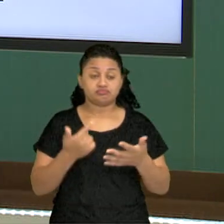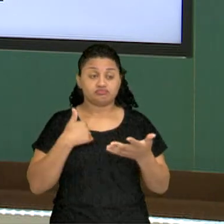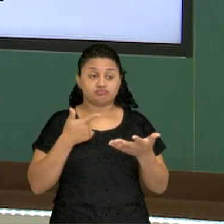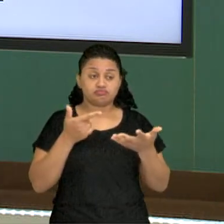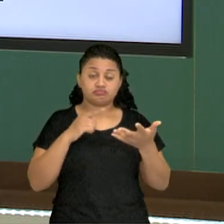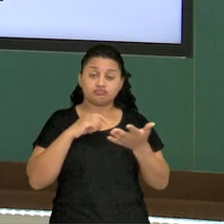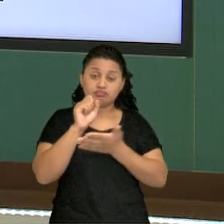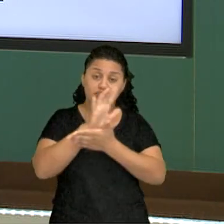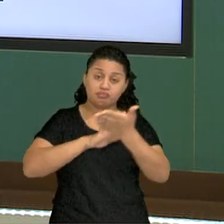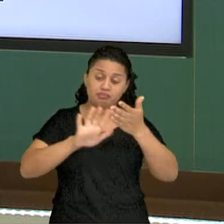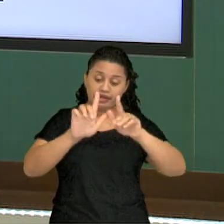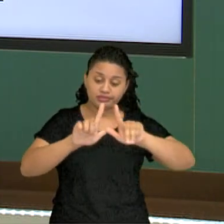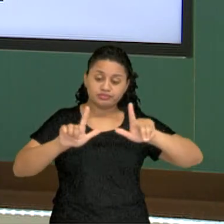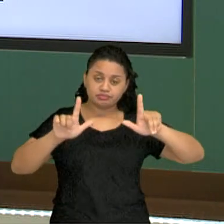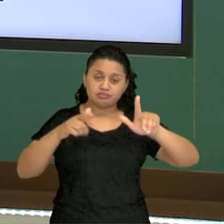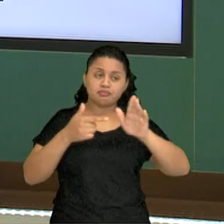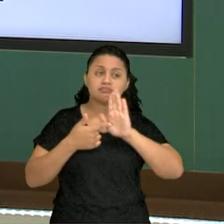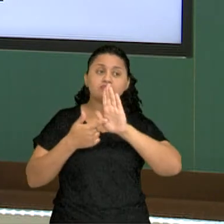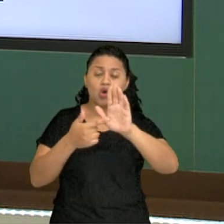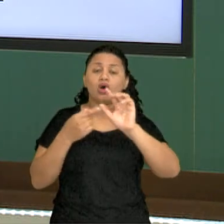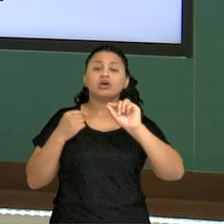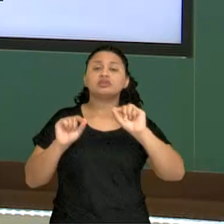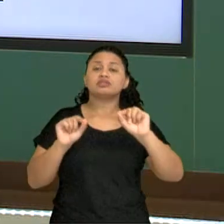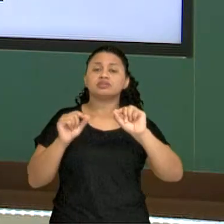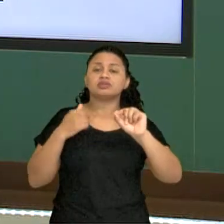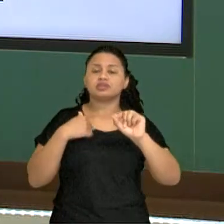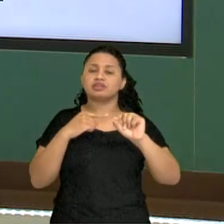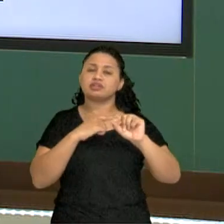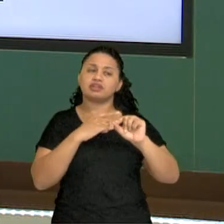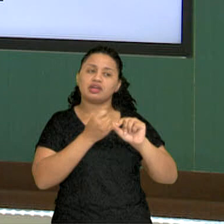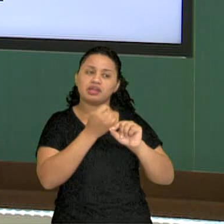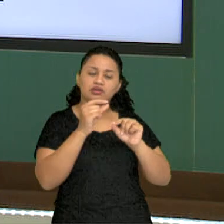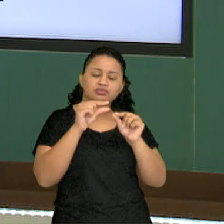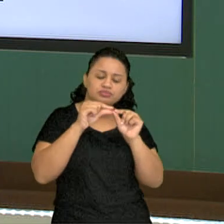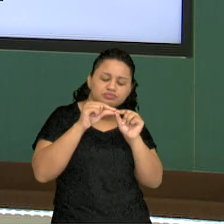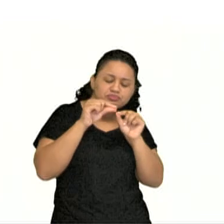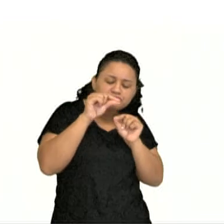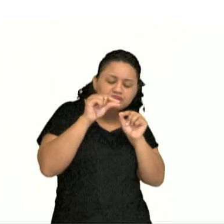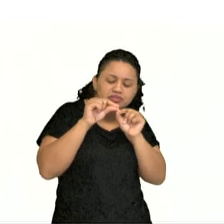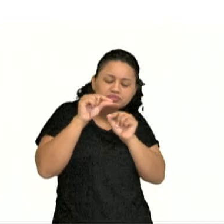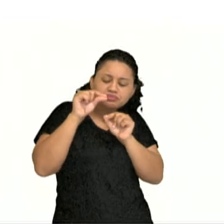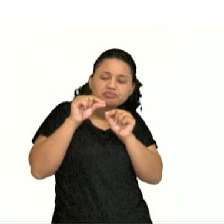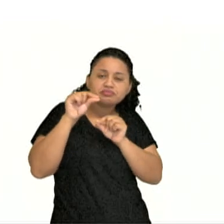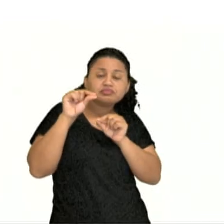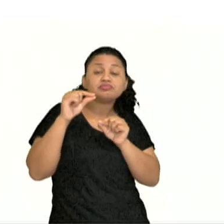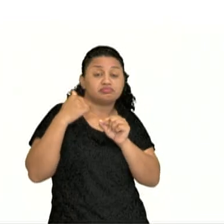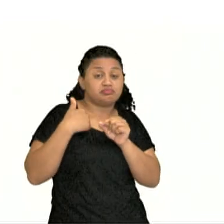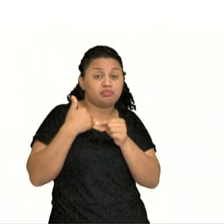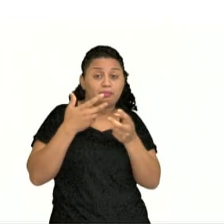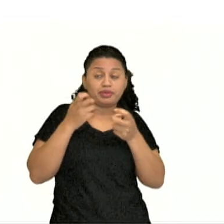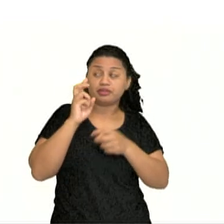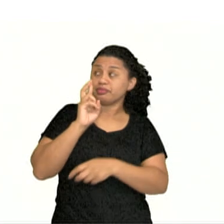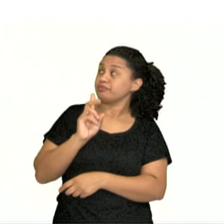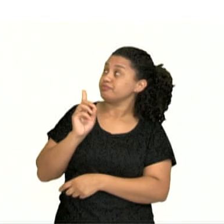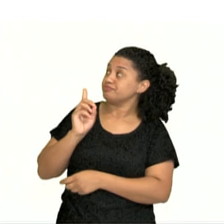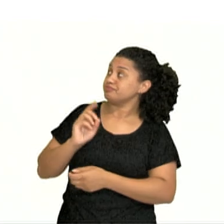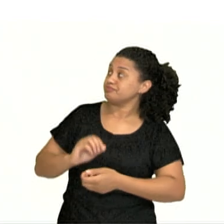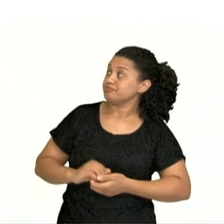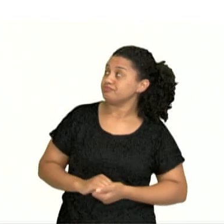a gente tem uma outra representação, uma outra imagem com alguns milímetros e centímetros de altura.